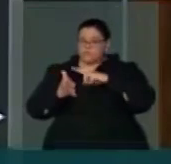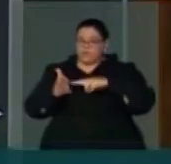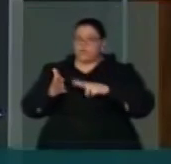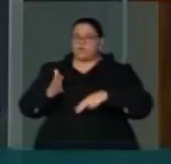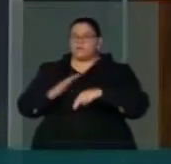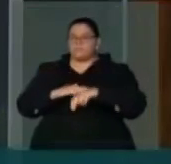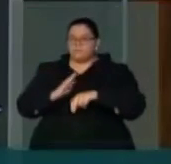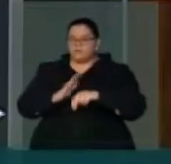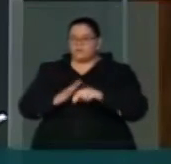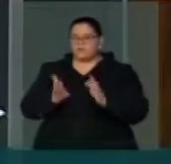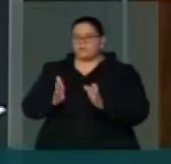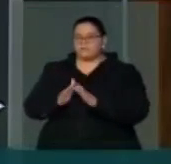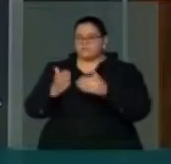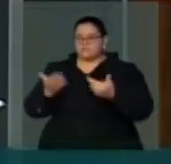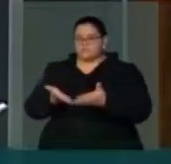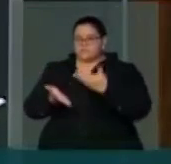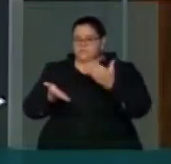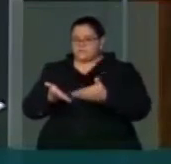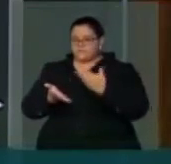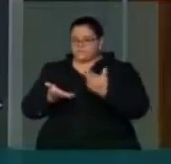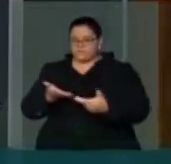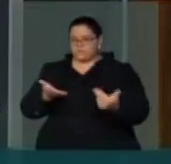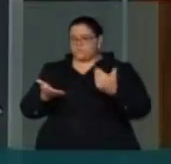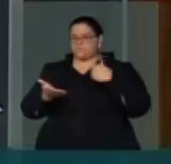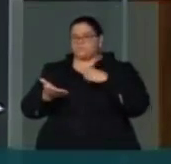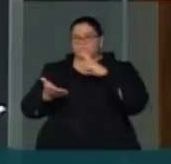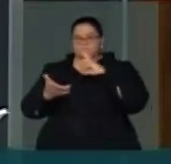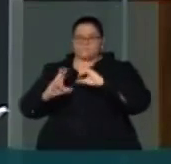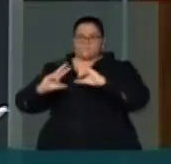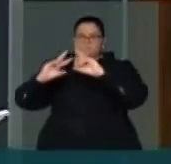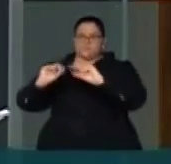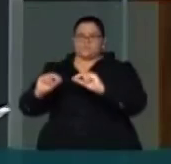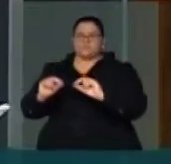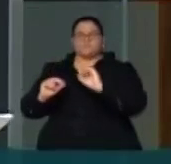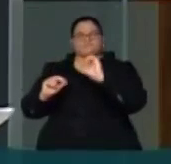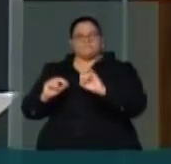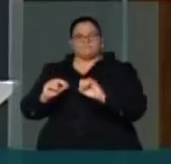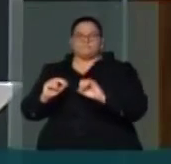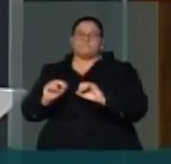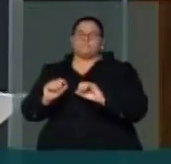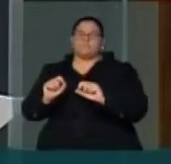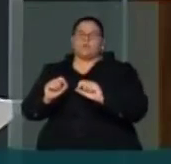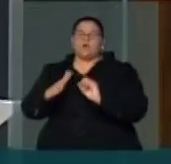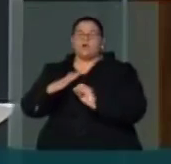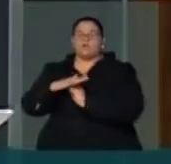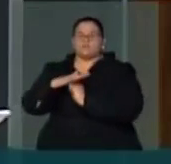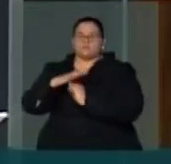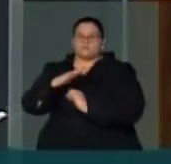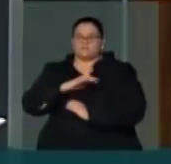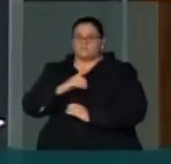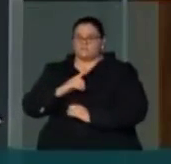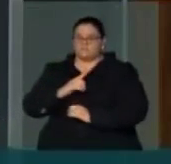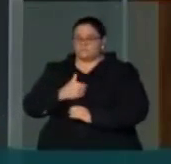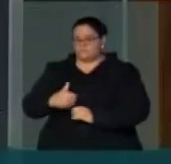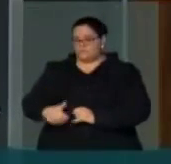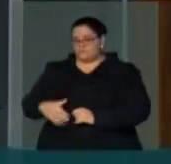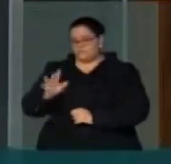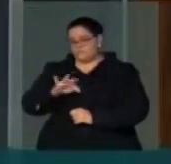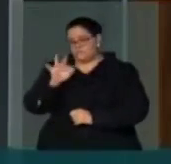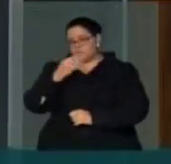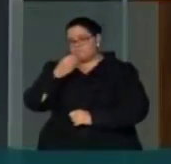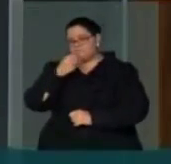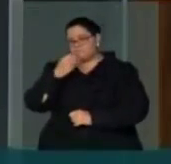do conhecimento deveria ter merecido a acolhida institucional melhor do governo federal, que segue